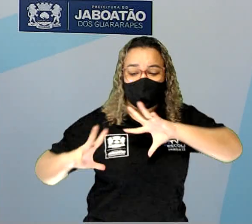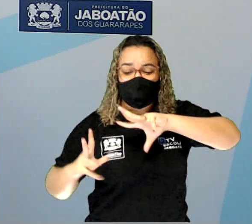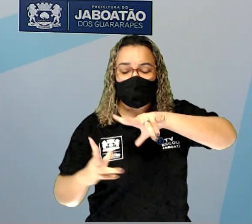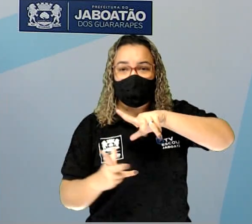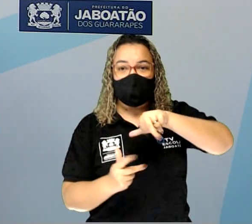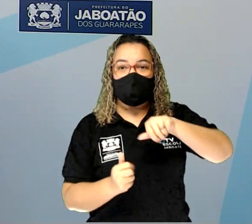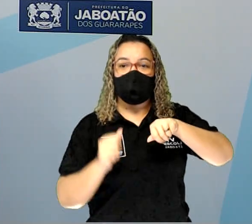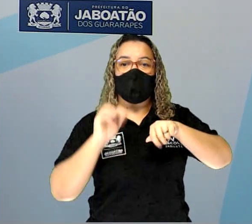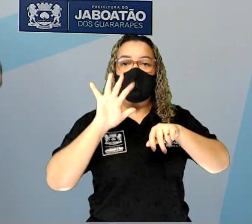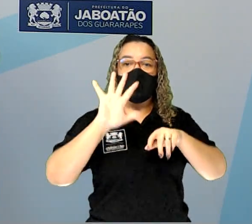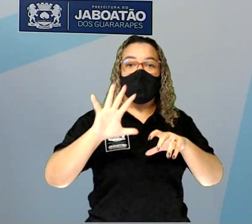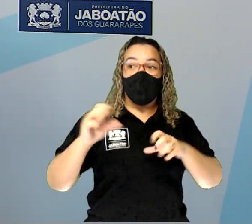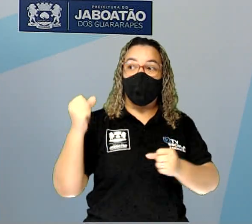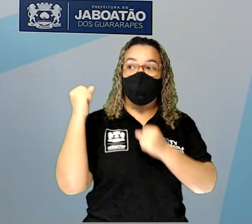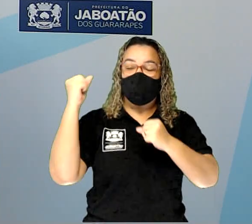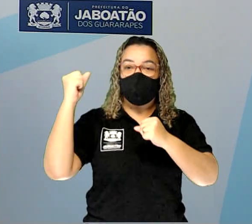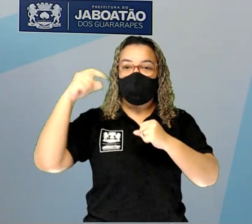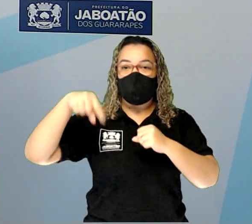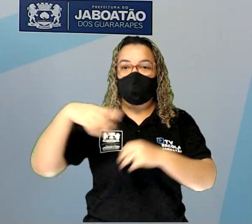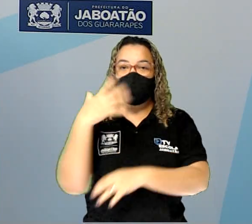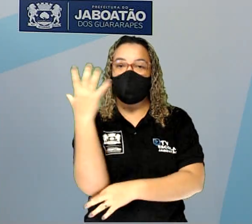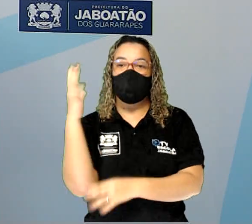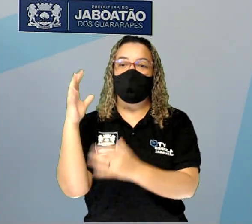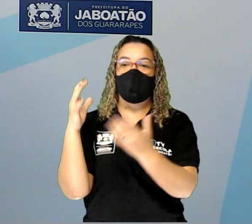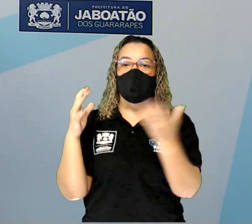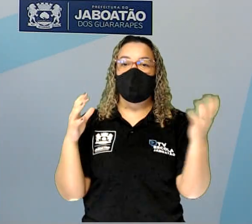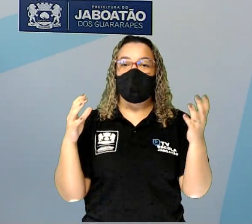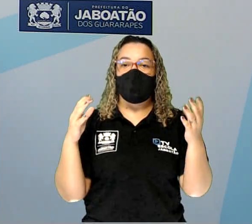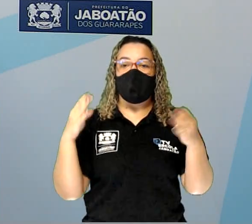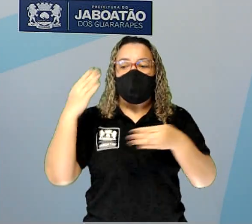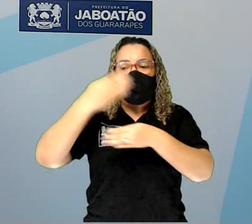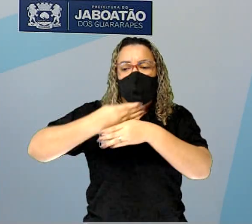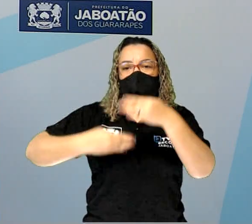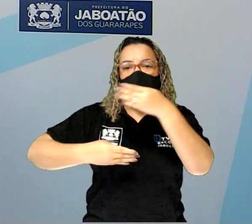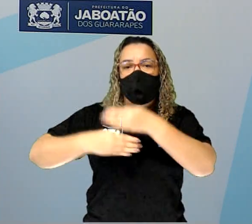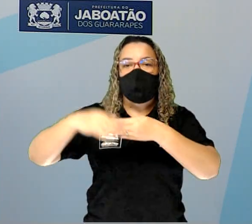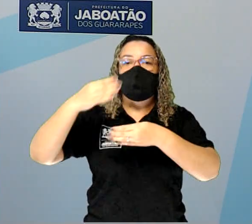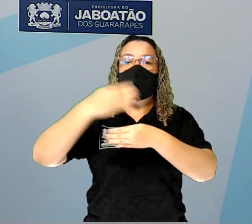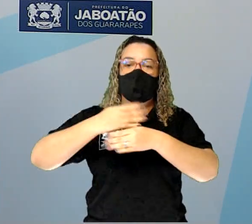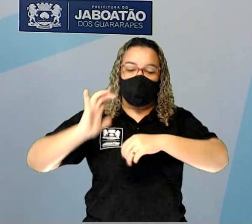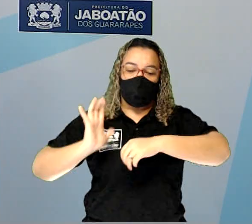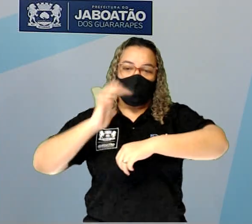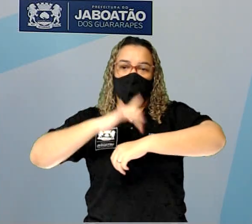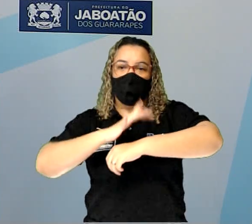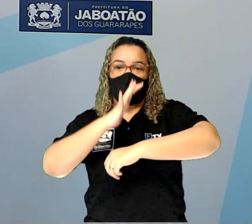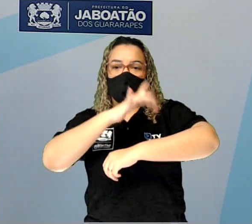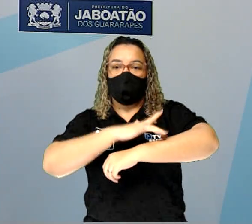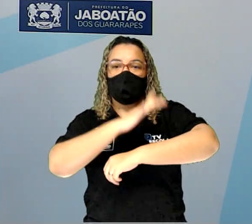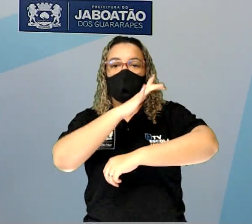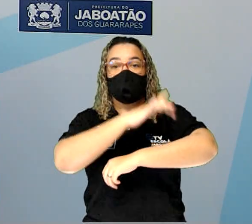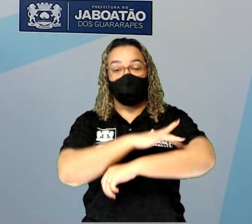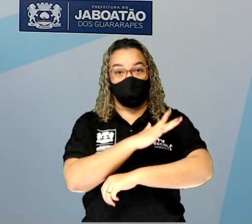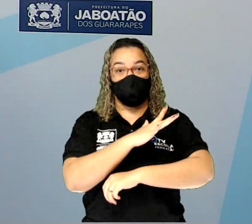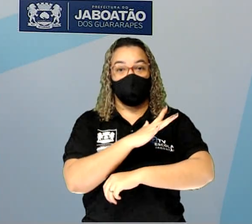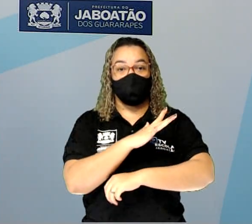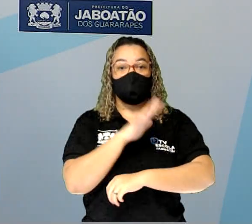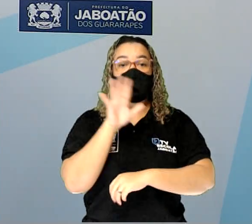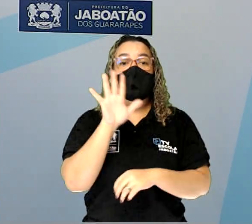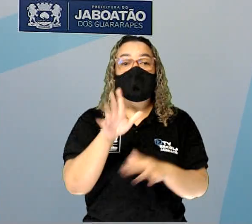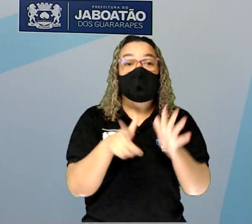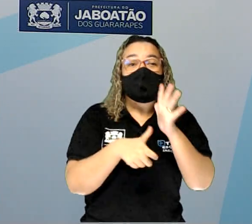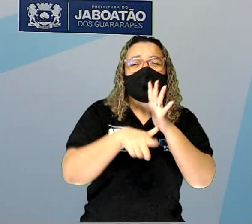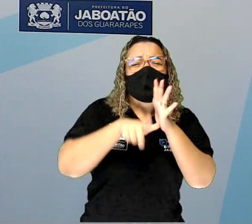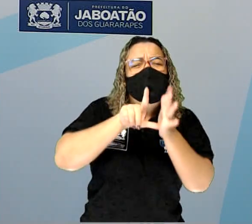esses agentes, essas forças, são forças construtivas do relevo. E antes de se